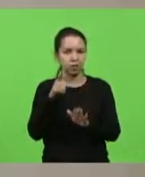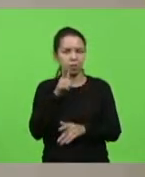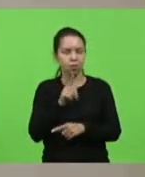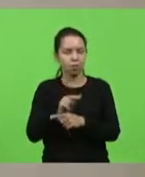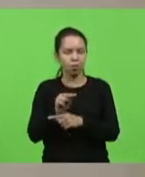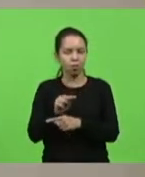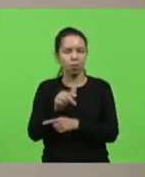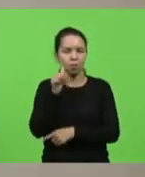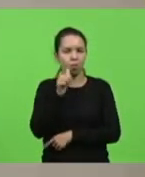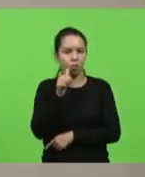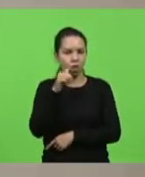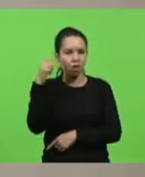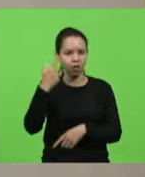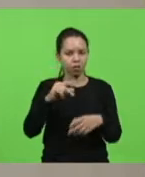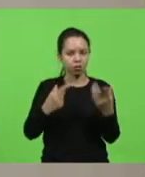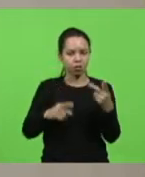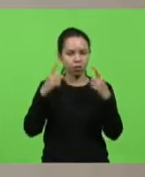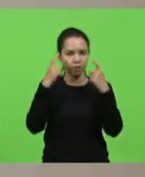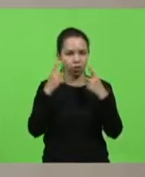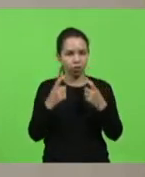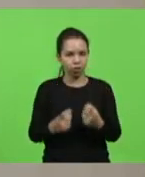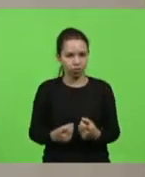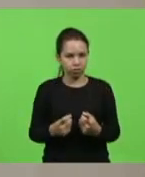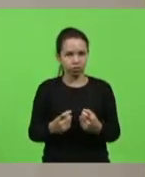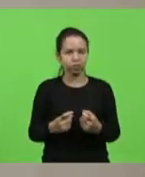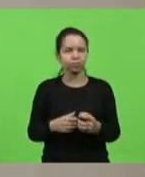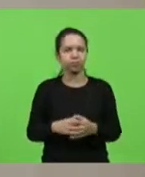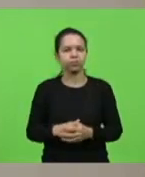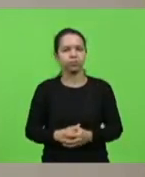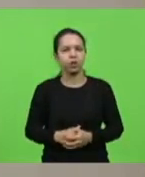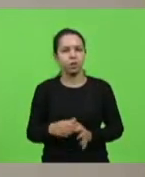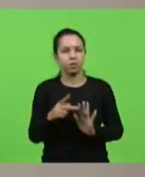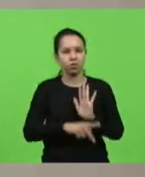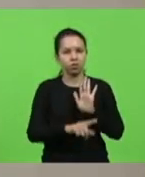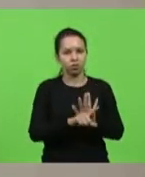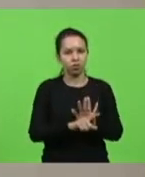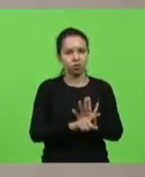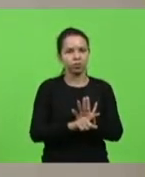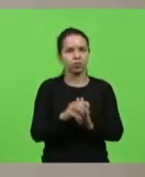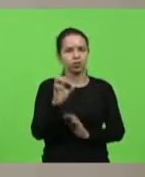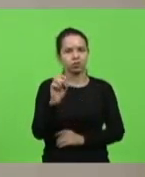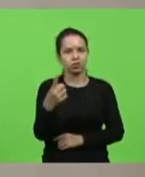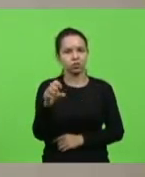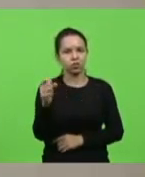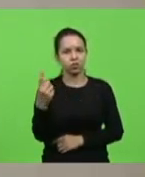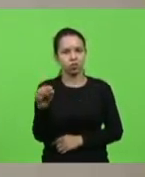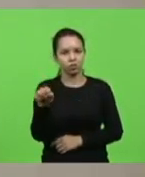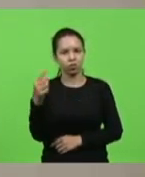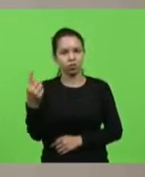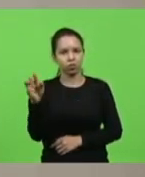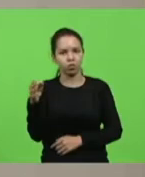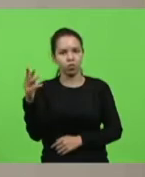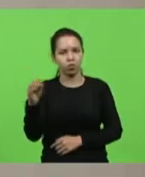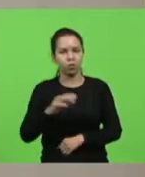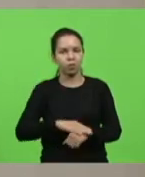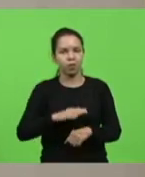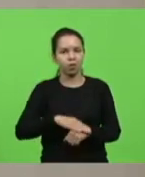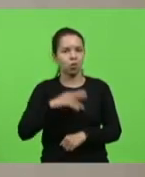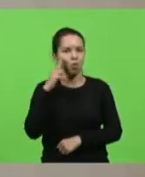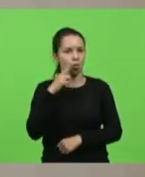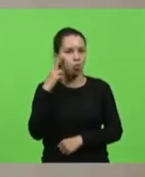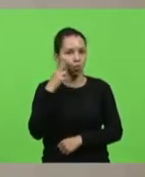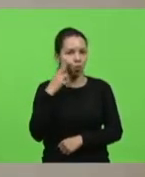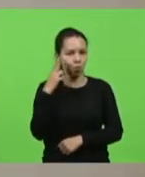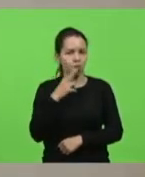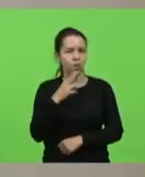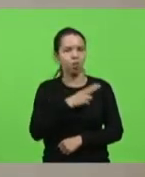doméstica e familiar. Votação da redação final do projeto de lei 108.1 de 2020, autoria deputada Ulisses Gabriel, altera a